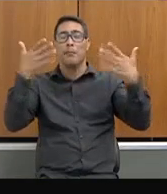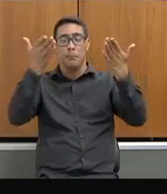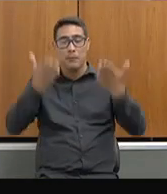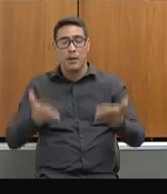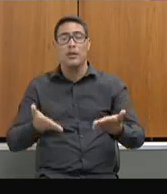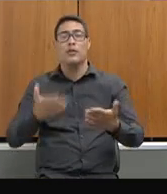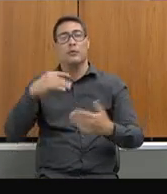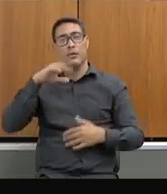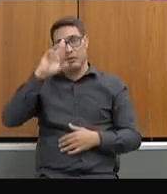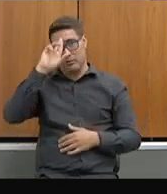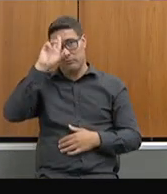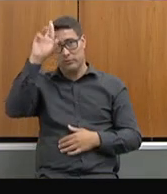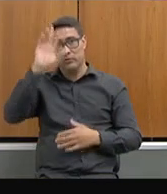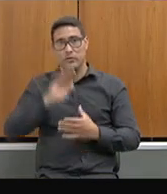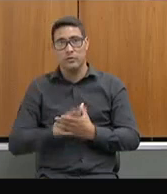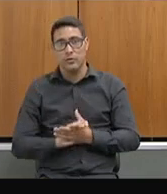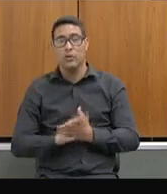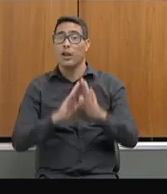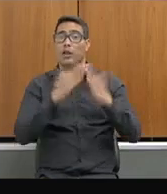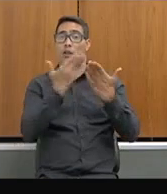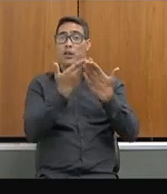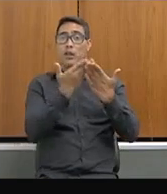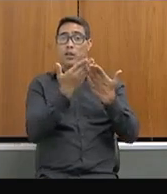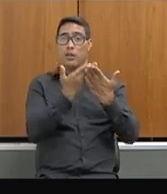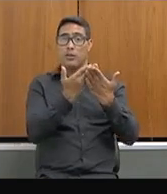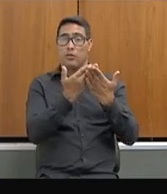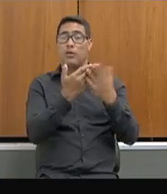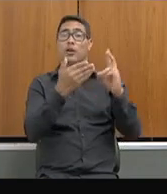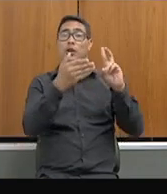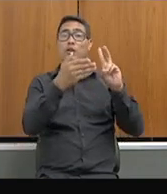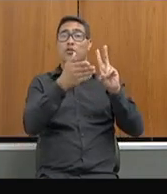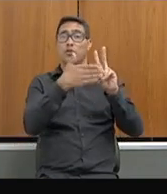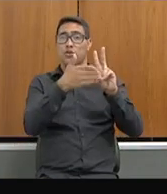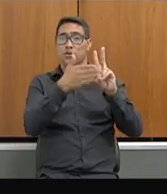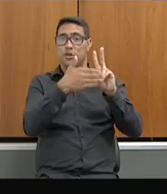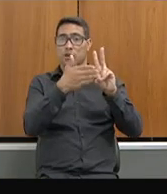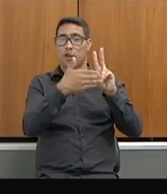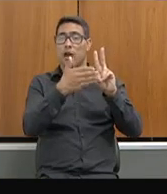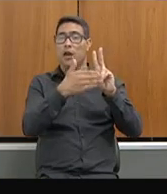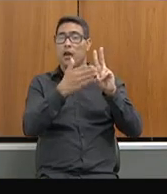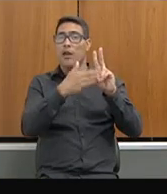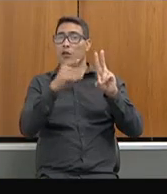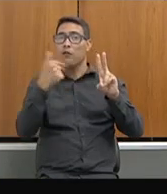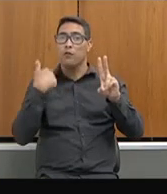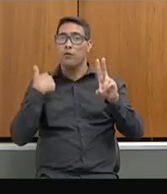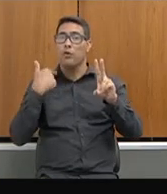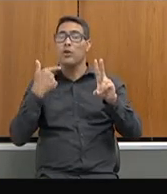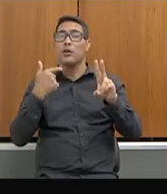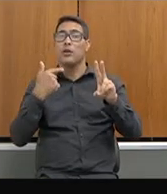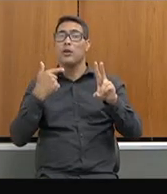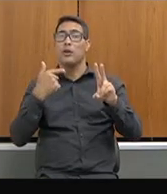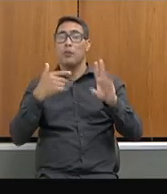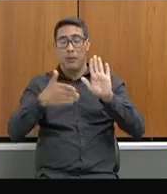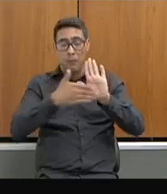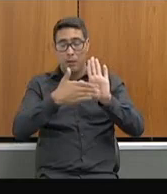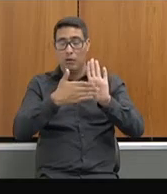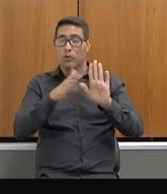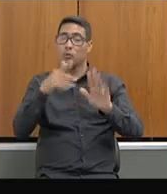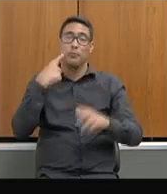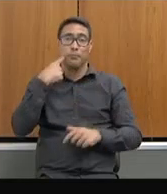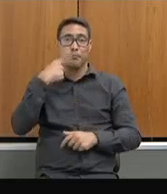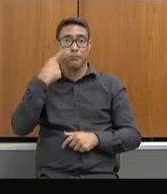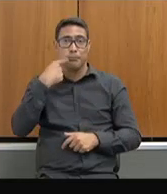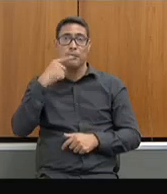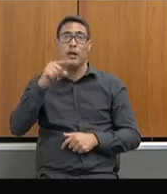A escola indígena, vale destacar, que foi uma pauta muito levantada pelo deputado Zé Reis e também a deputada